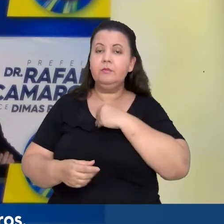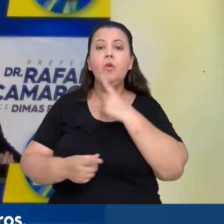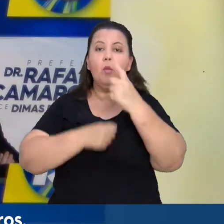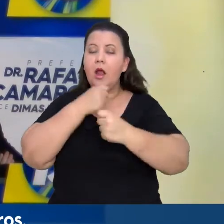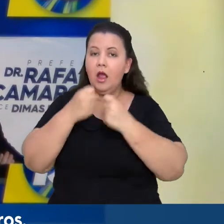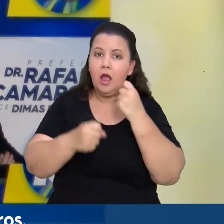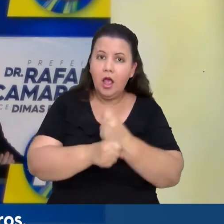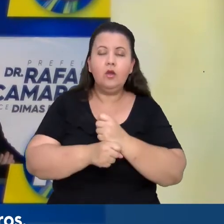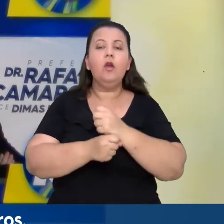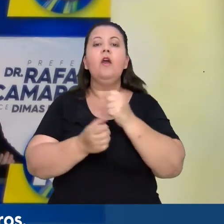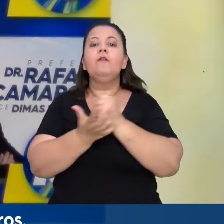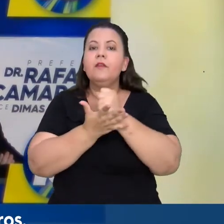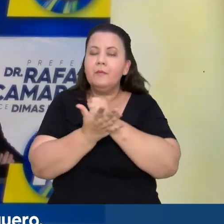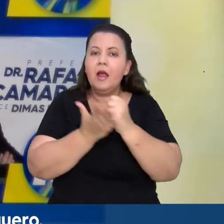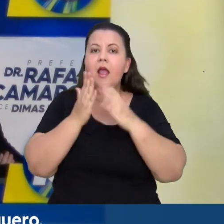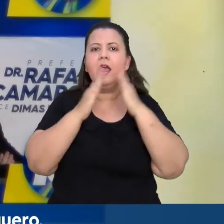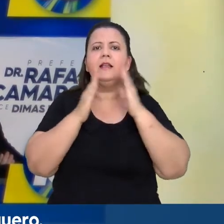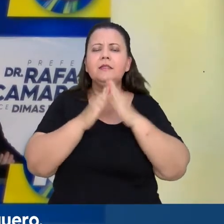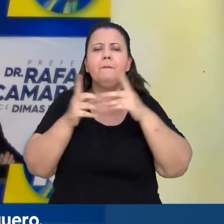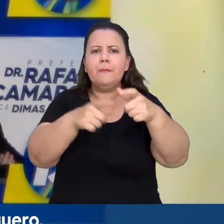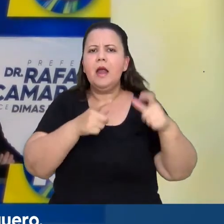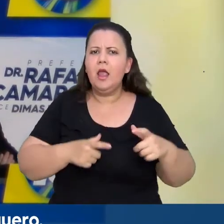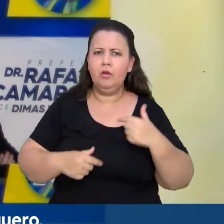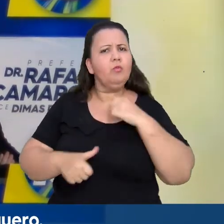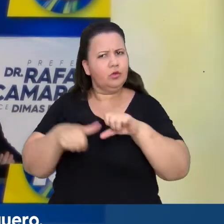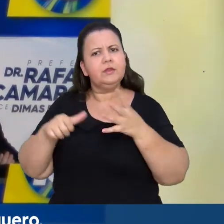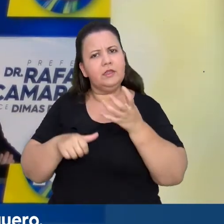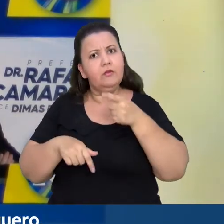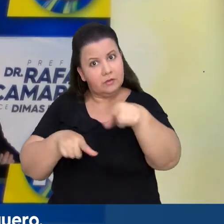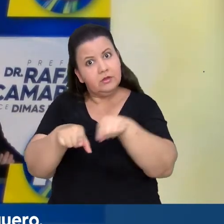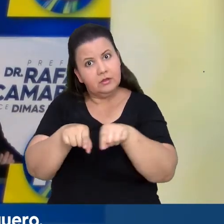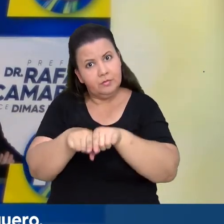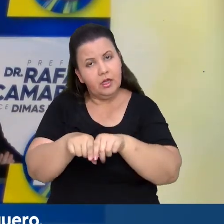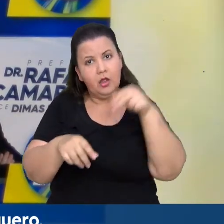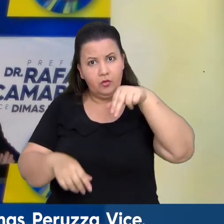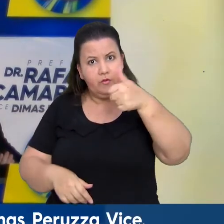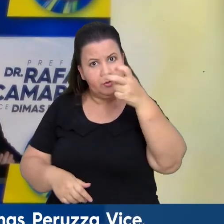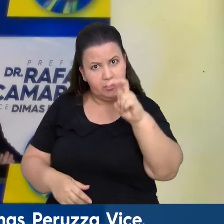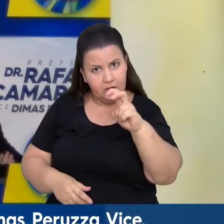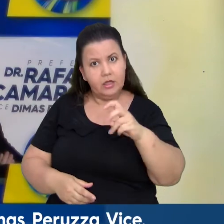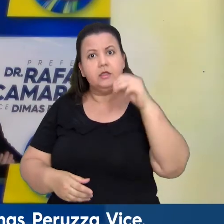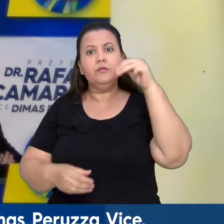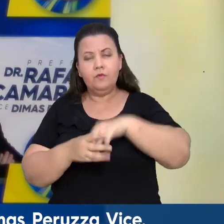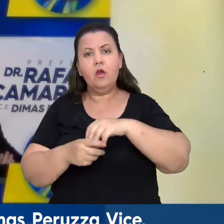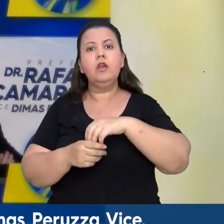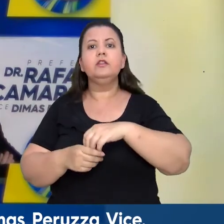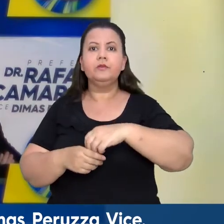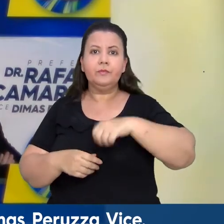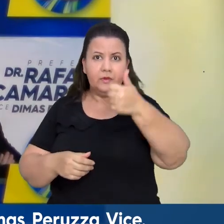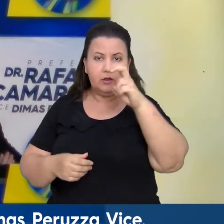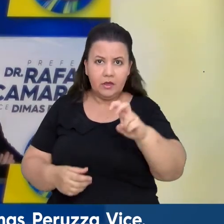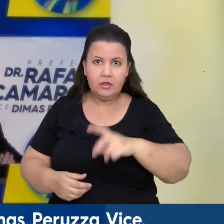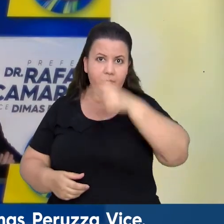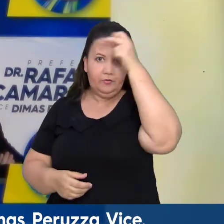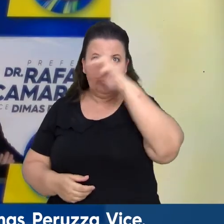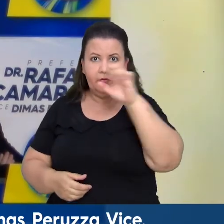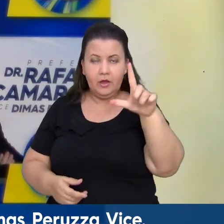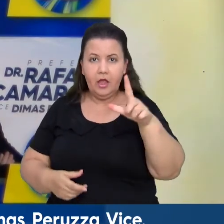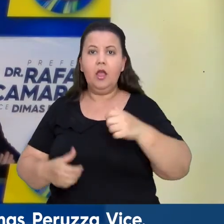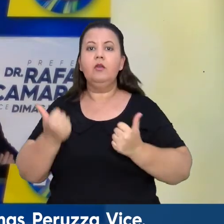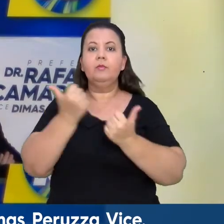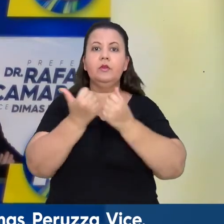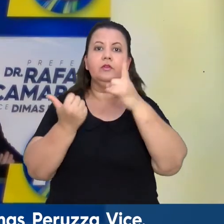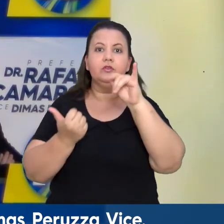Check-up anual, reabrir as farmácias dos bairros. A mudança que você quer é a mesma que eu quero. Por isso, dia 15, vote 15, doutor Rafael Camargo,